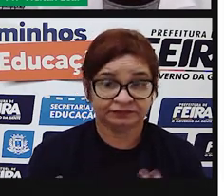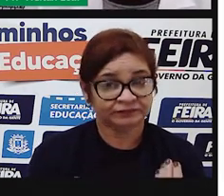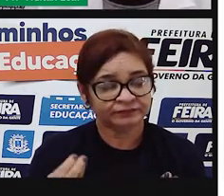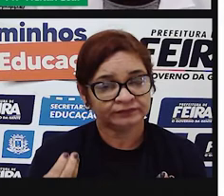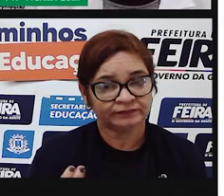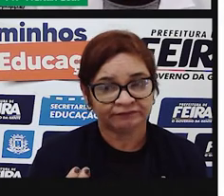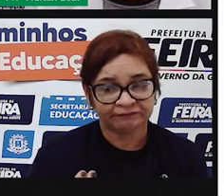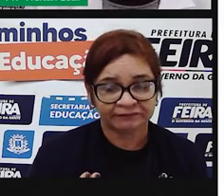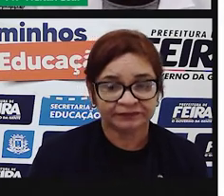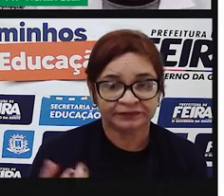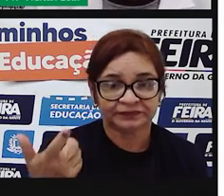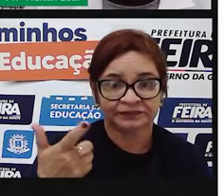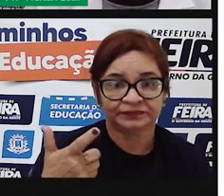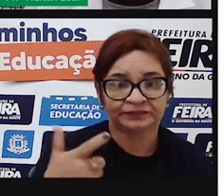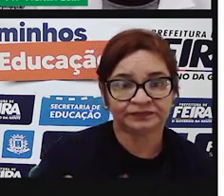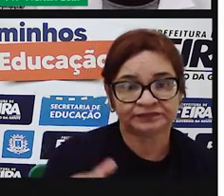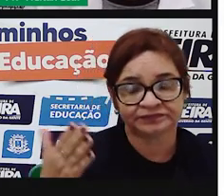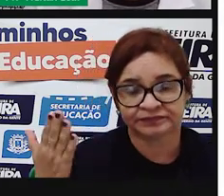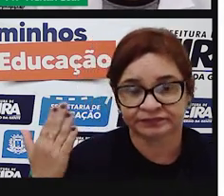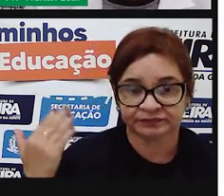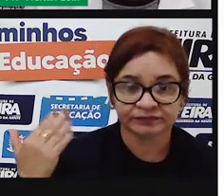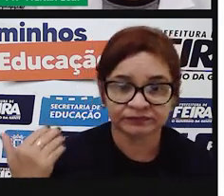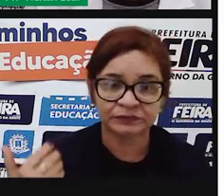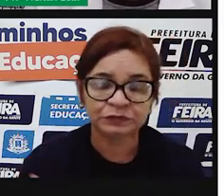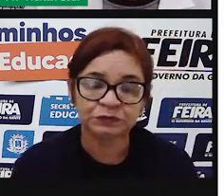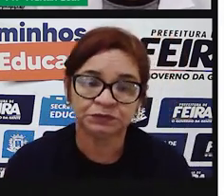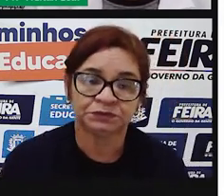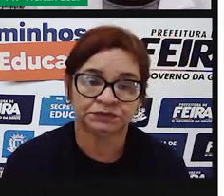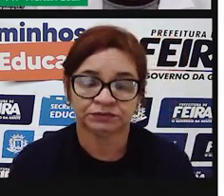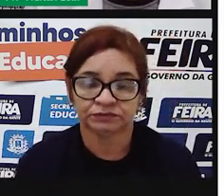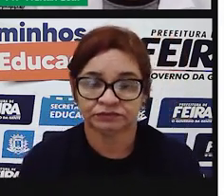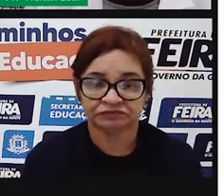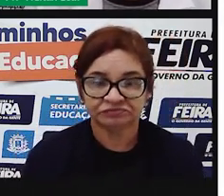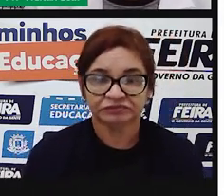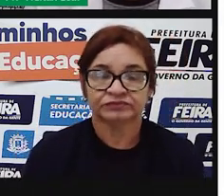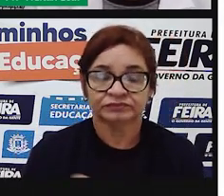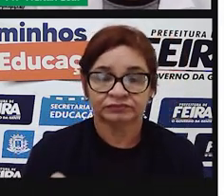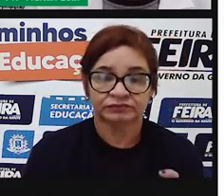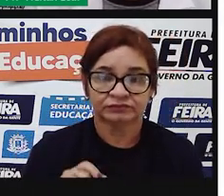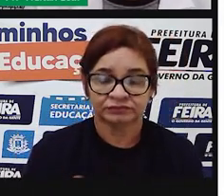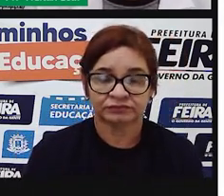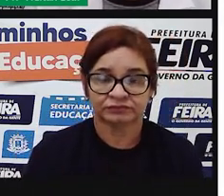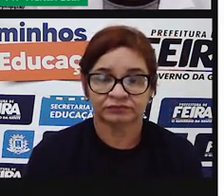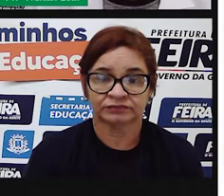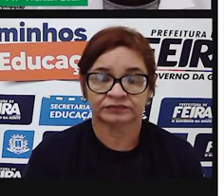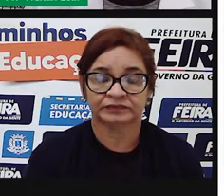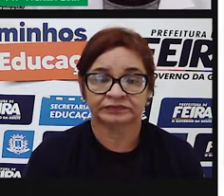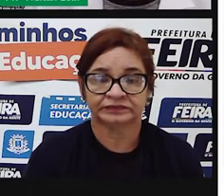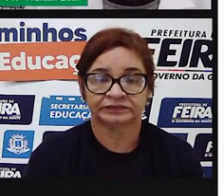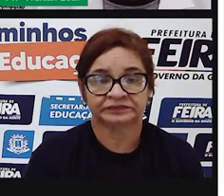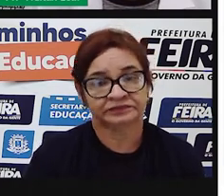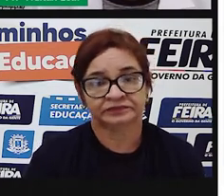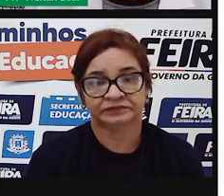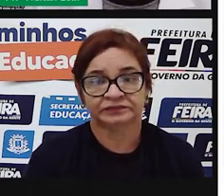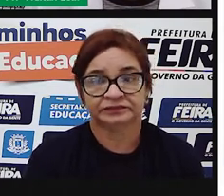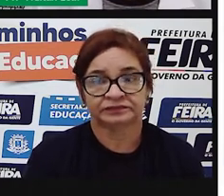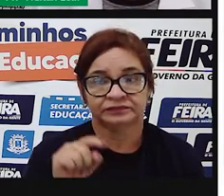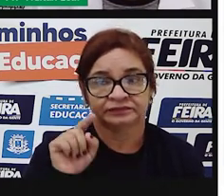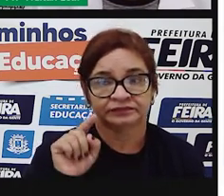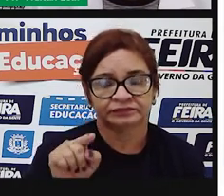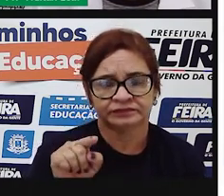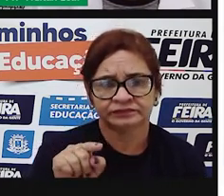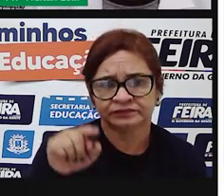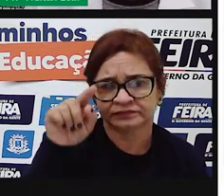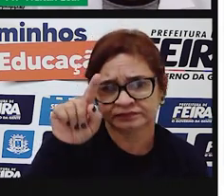revisando um pouco do que nós vimos na aula anterior, o que é e para que serve a pontuação, nós